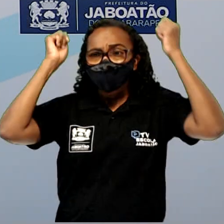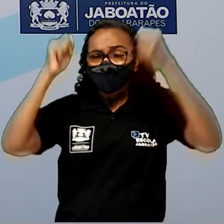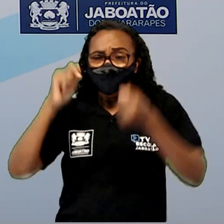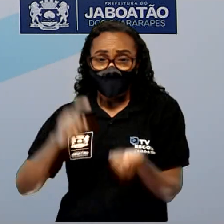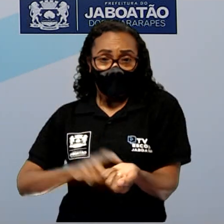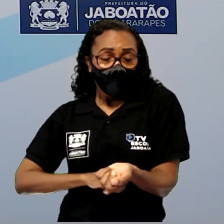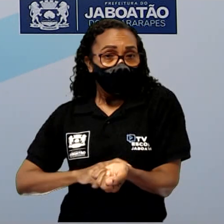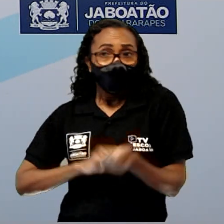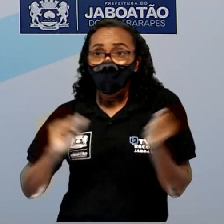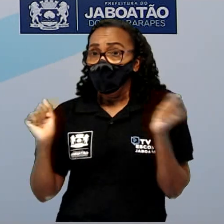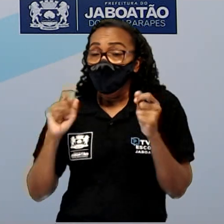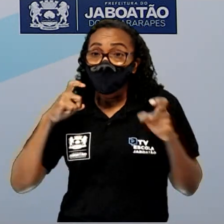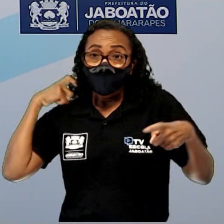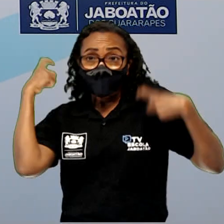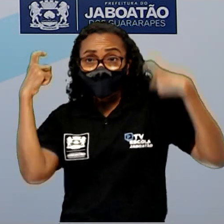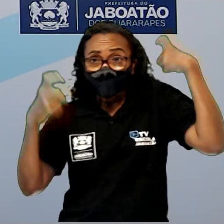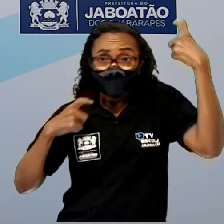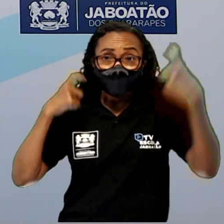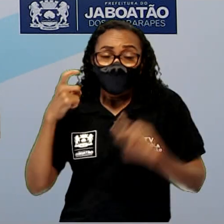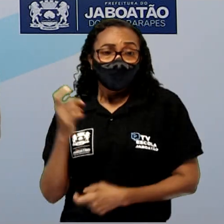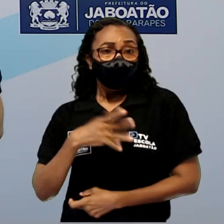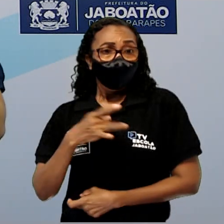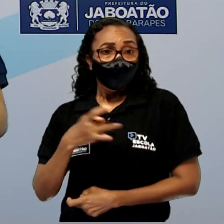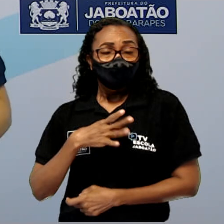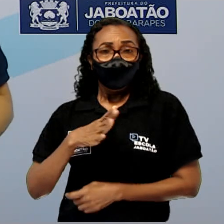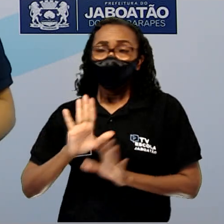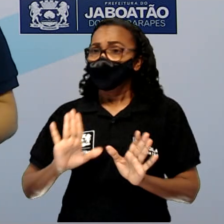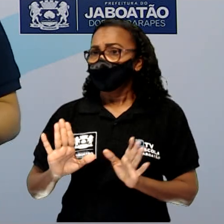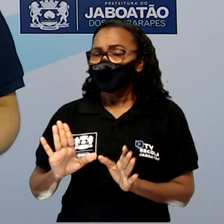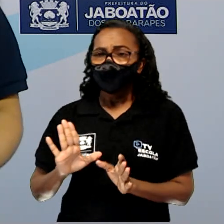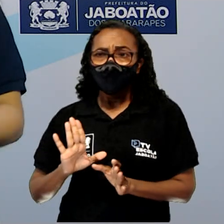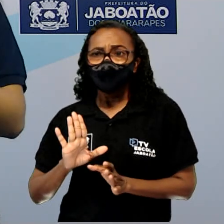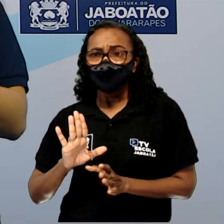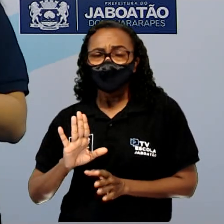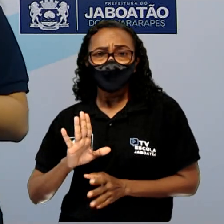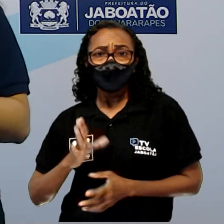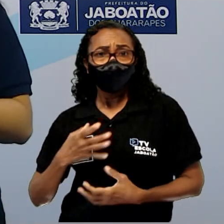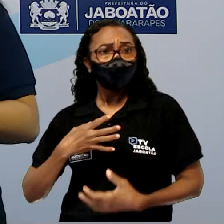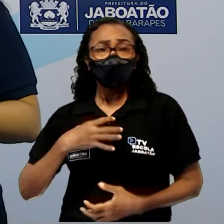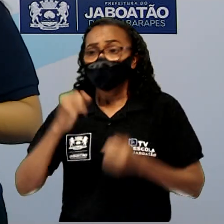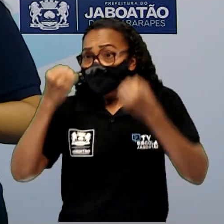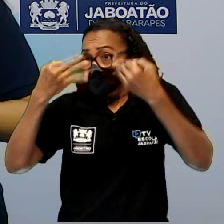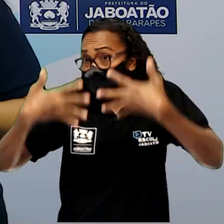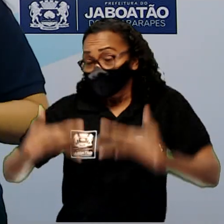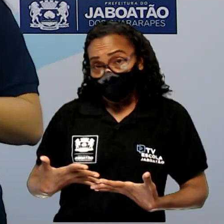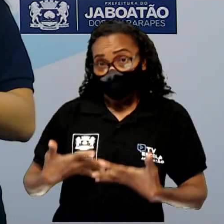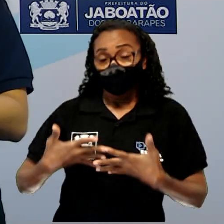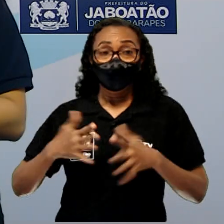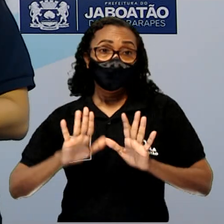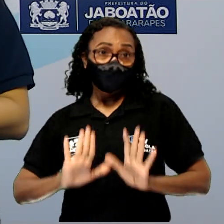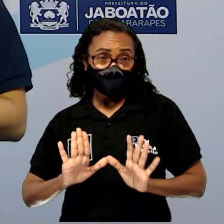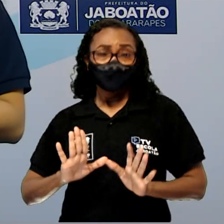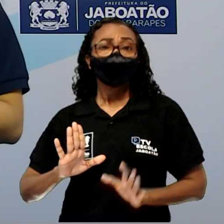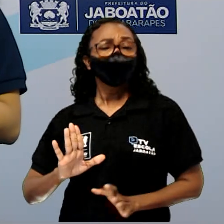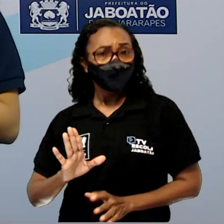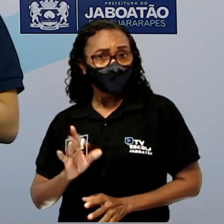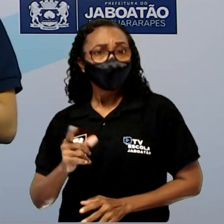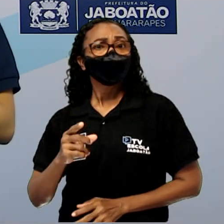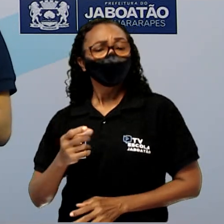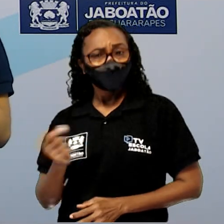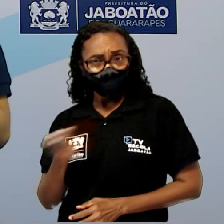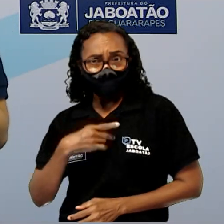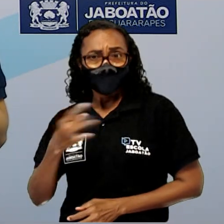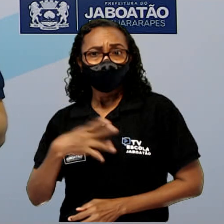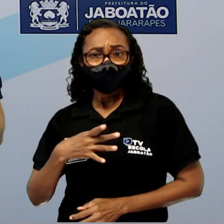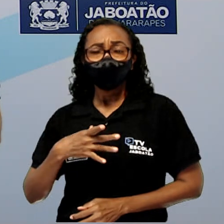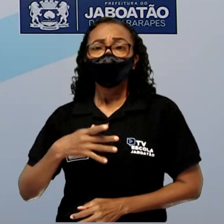preocupada, se sentindo com medo. Não diz um motivo, mas para mim o motivo era esse. Ela tinha medo que a vovozinha